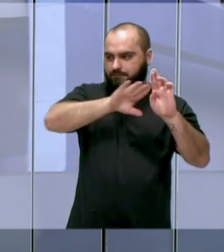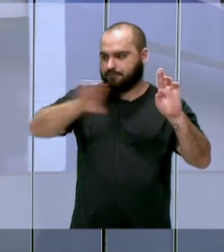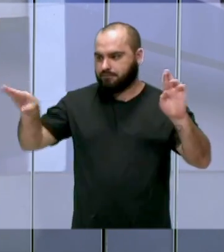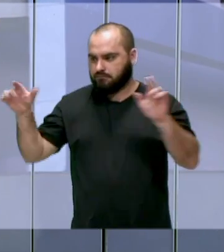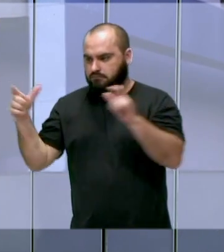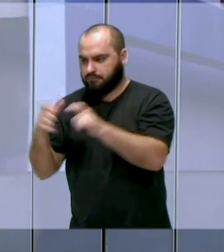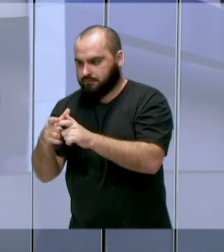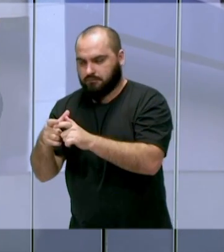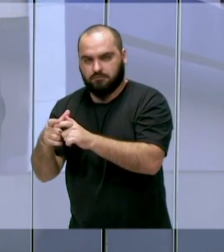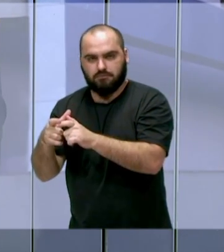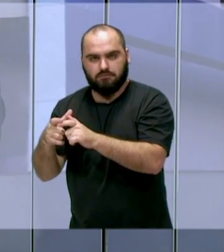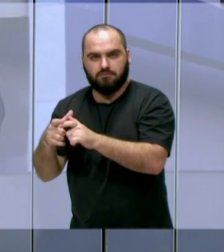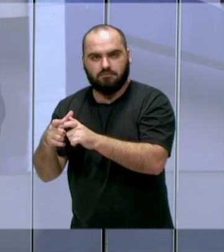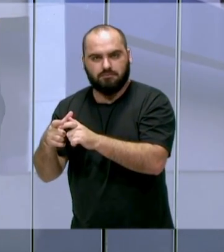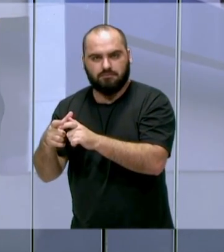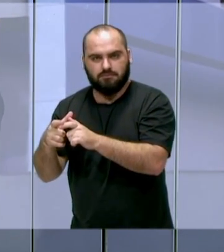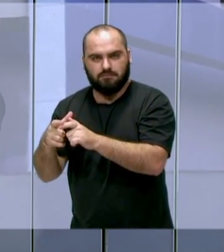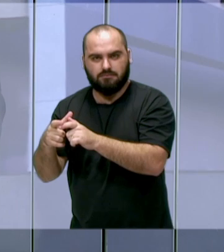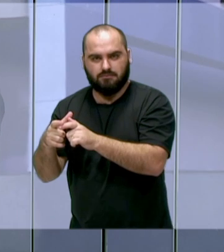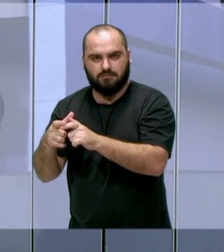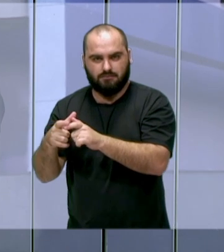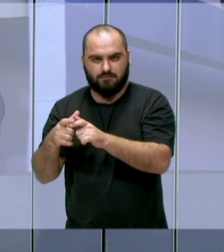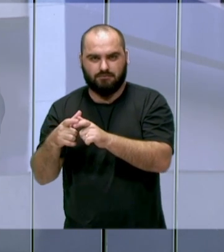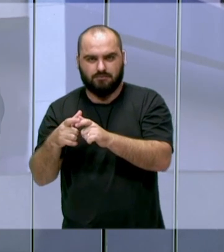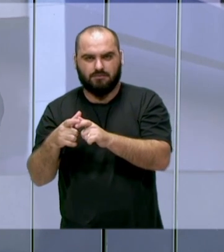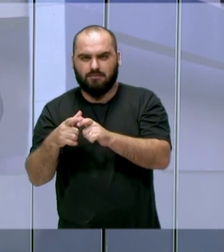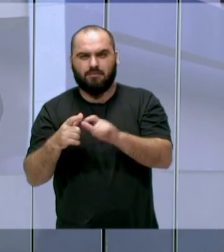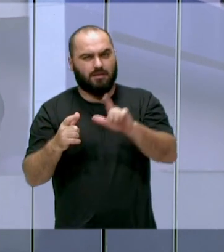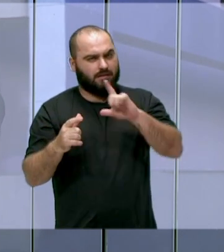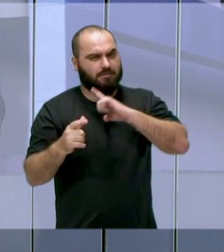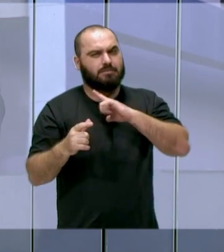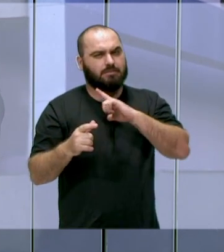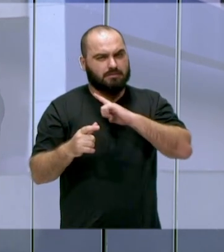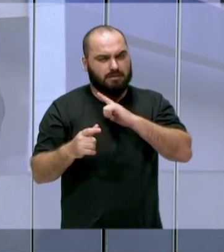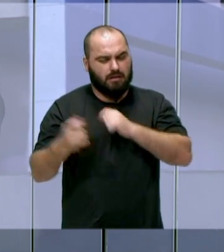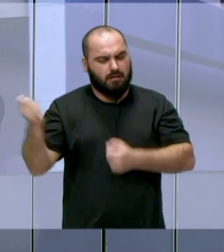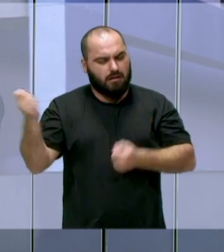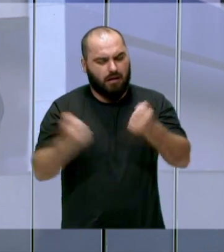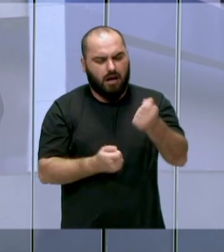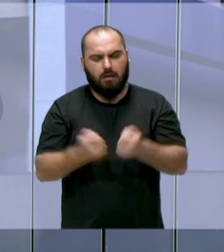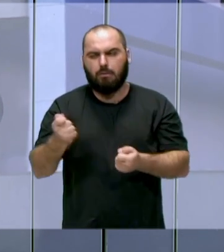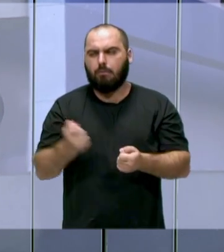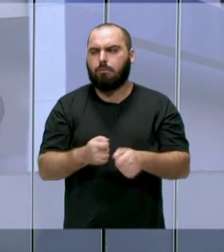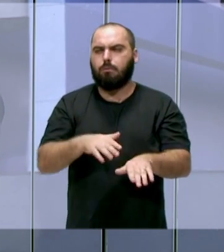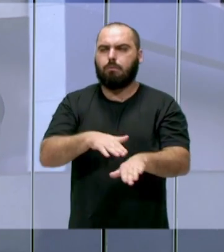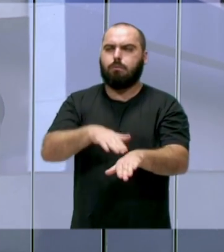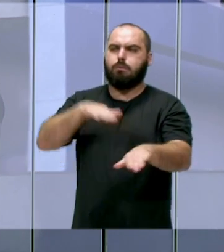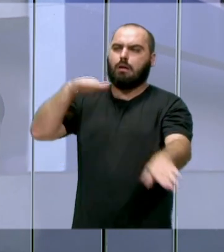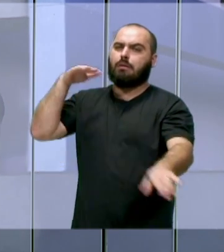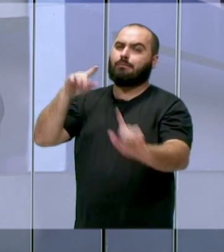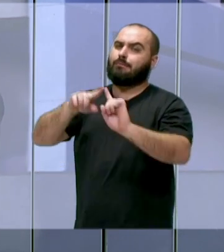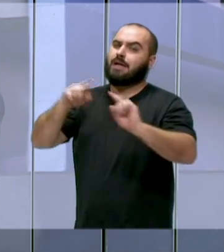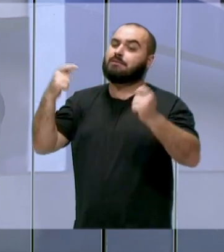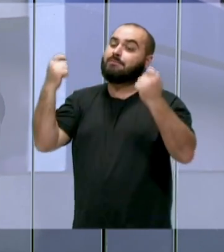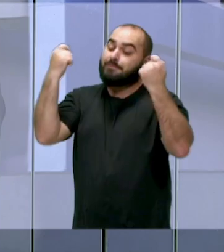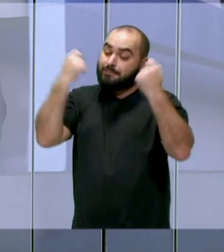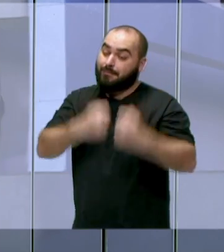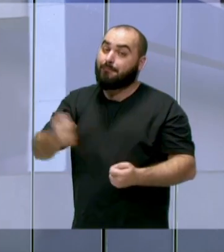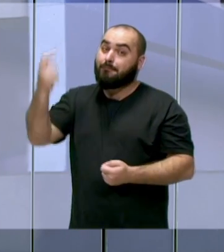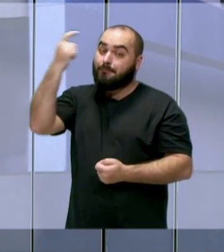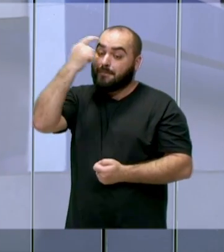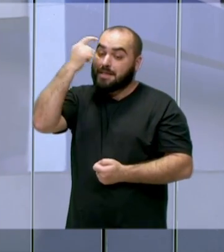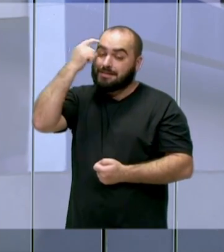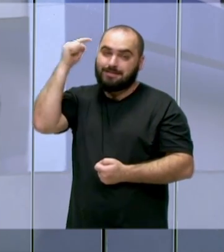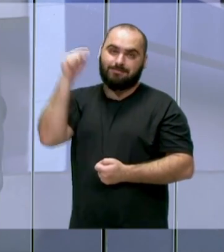ela é pequena. Então é muito carro, realmente é um desafio enorme, mas tem que ser pensado. É uma das